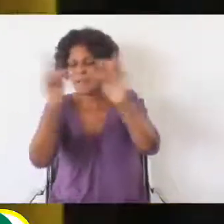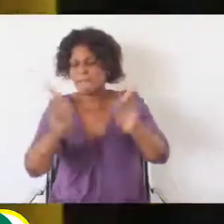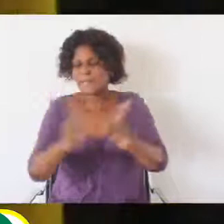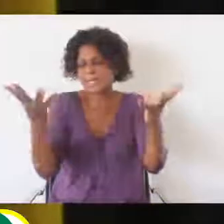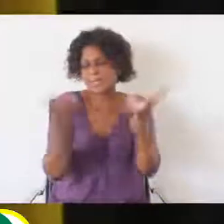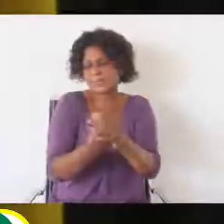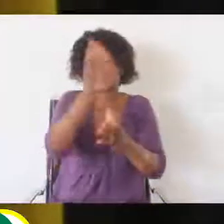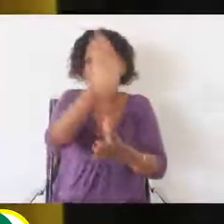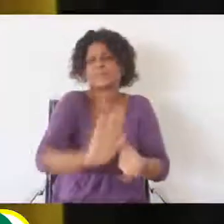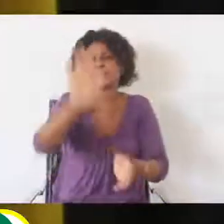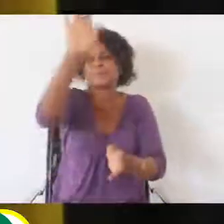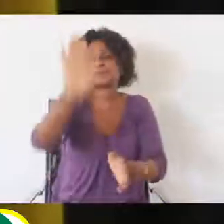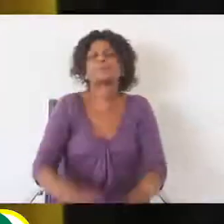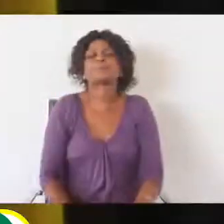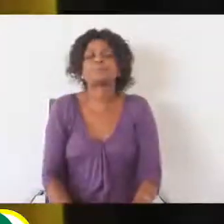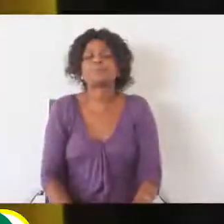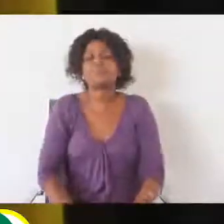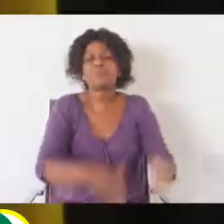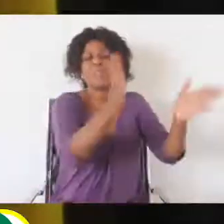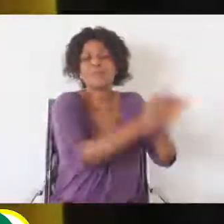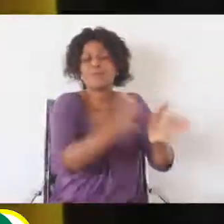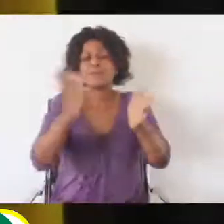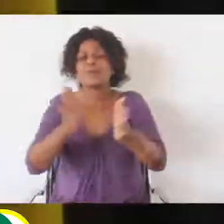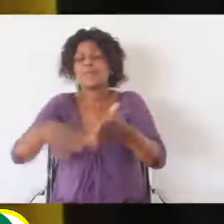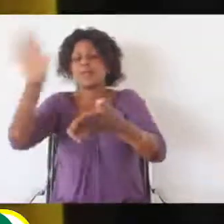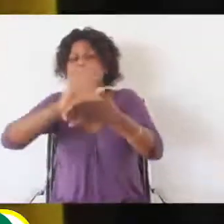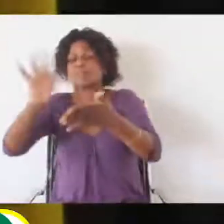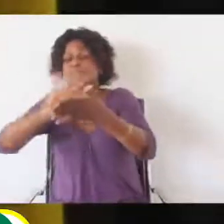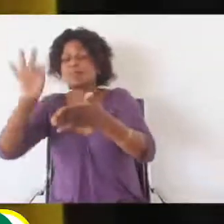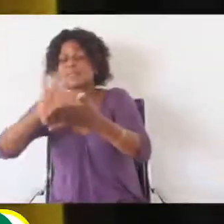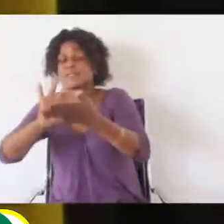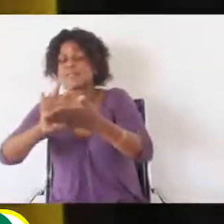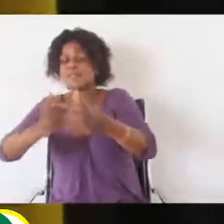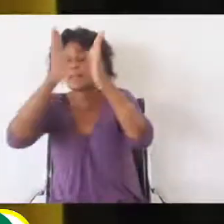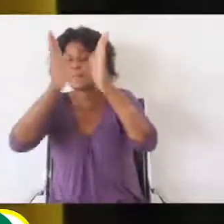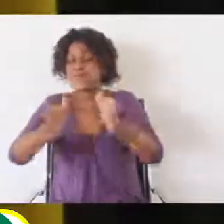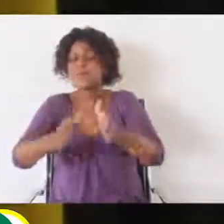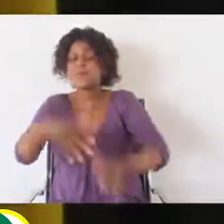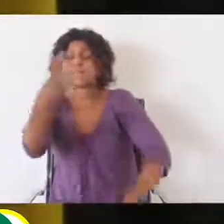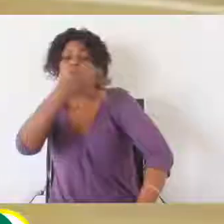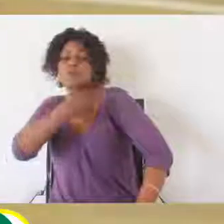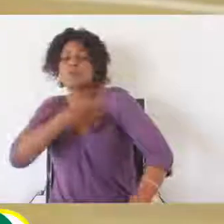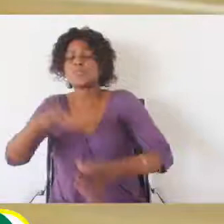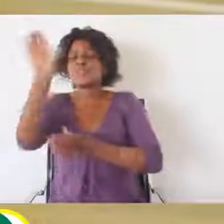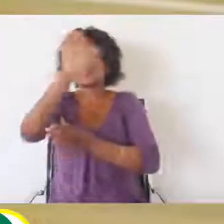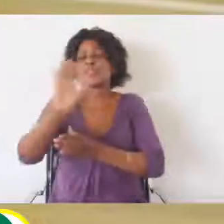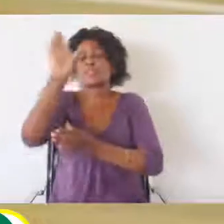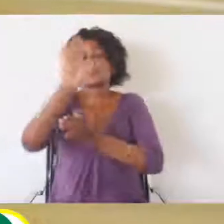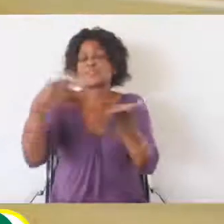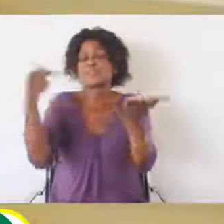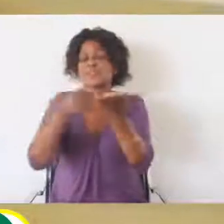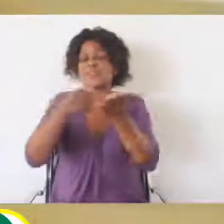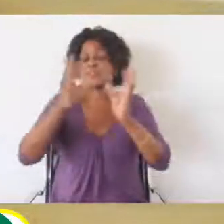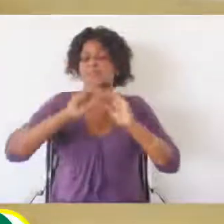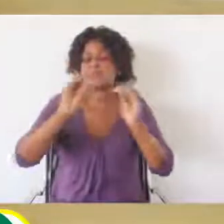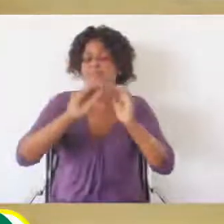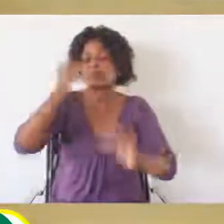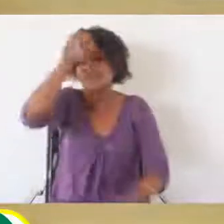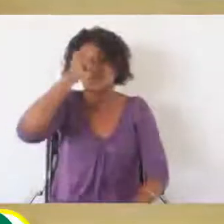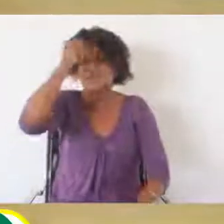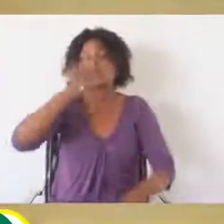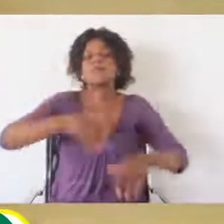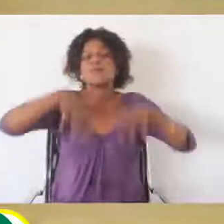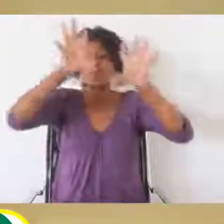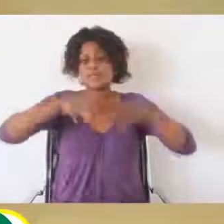Na ocasião, a secretária permanente do Ministério da Ciência e Tecnologia e Ensino Superior, doutora Nilsa Mikidat, admitiu que os